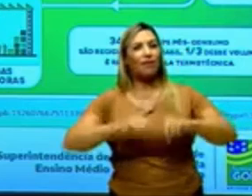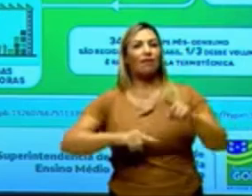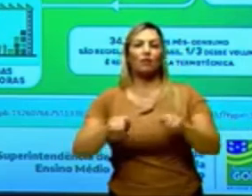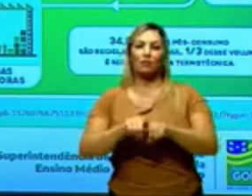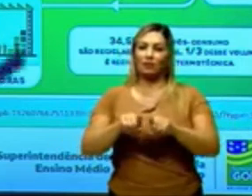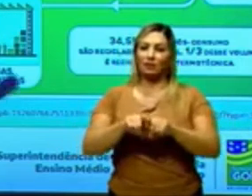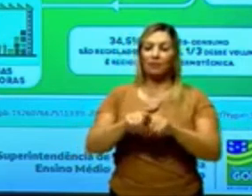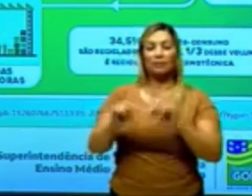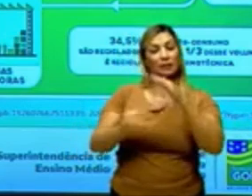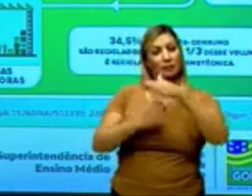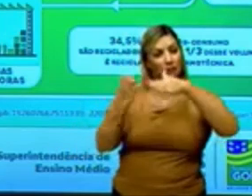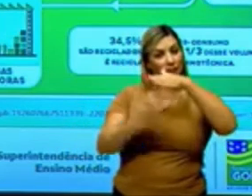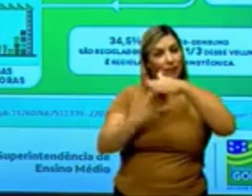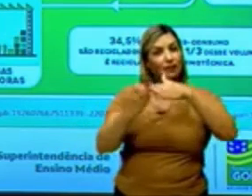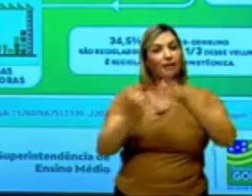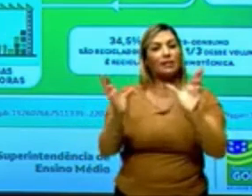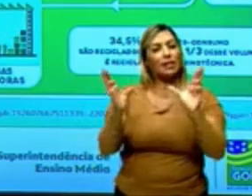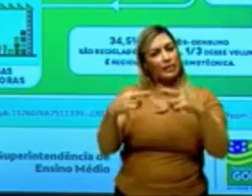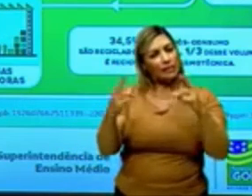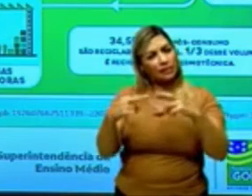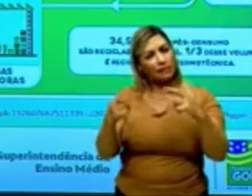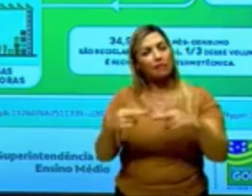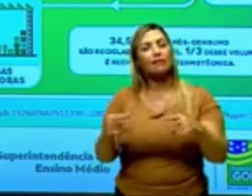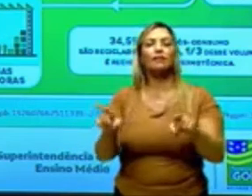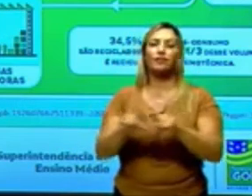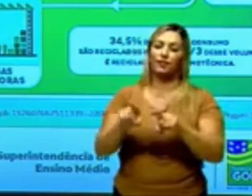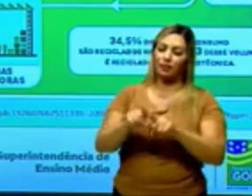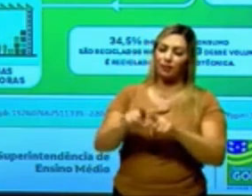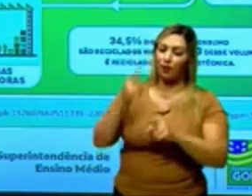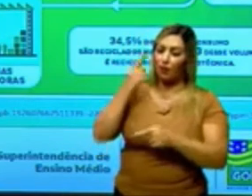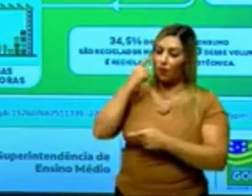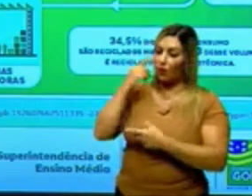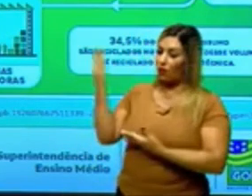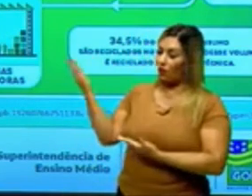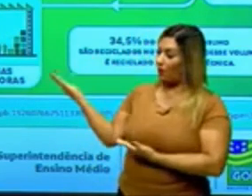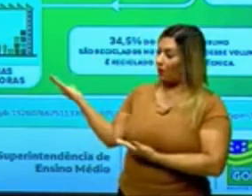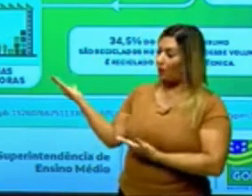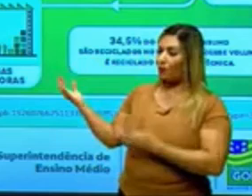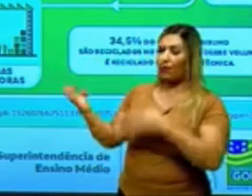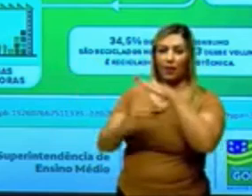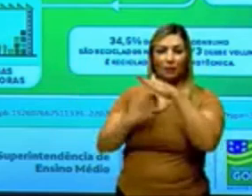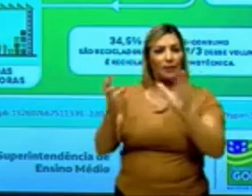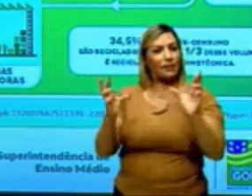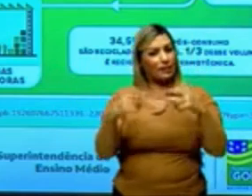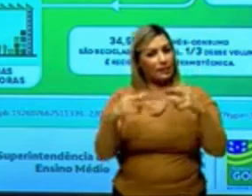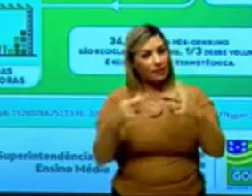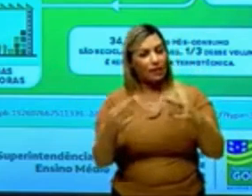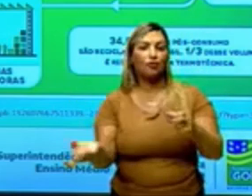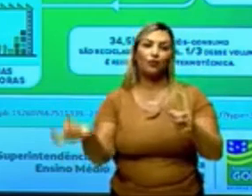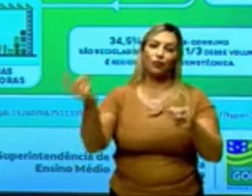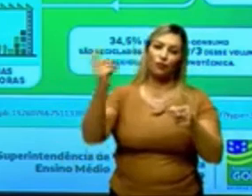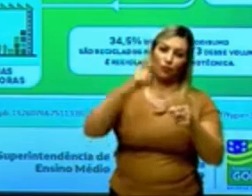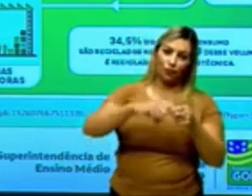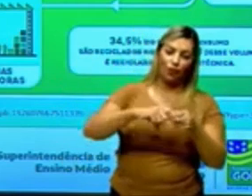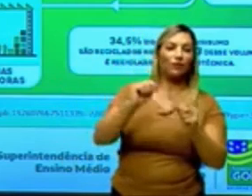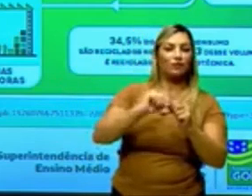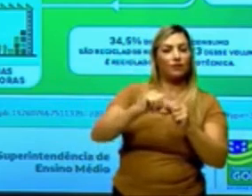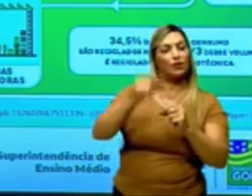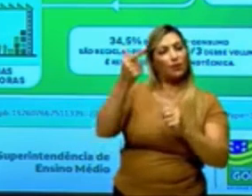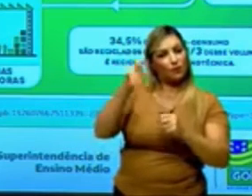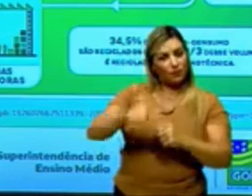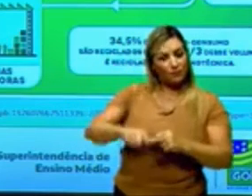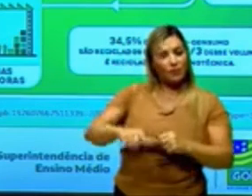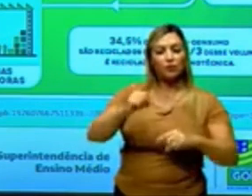das empresas recicladoras, né? E assim, olha só, eu tenho empresas recicladoras que voltam lá a produzir, né, esses